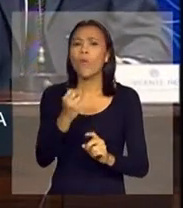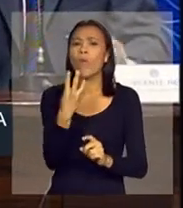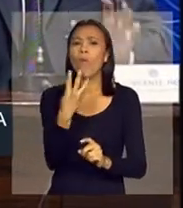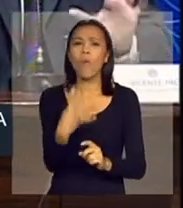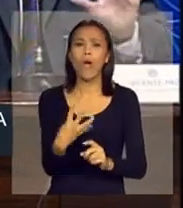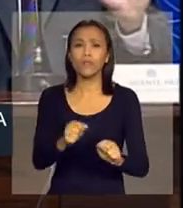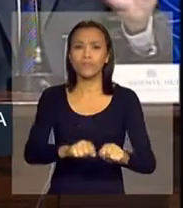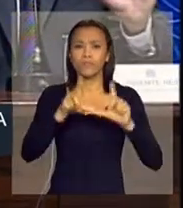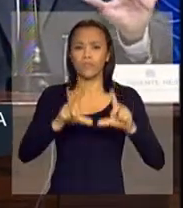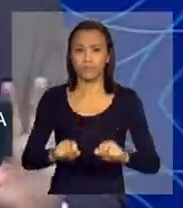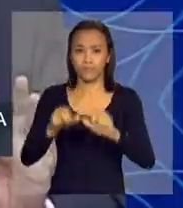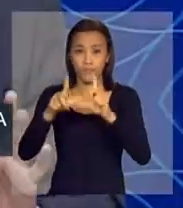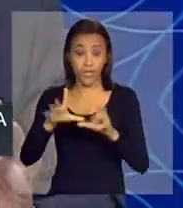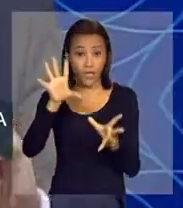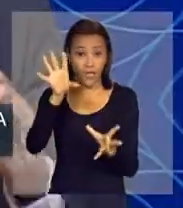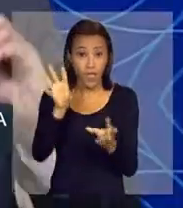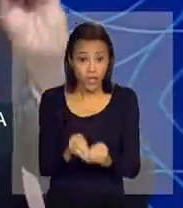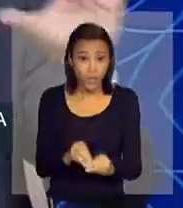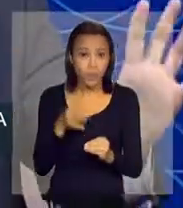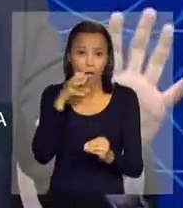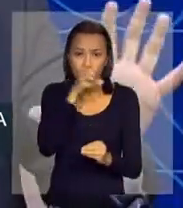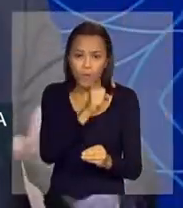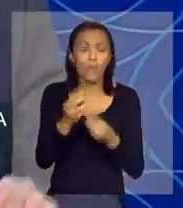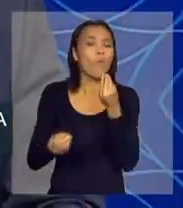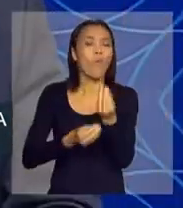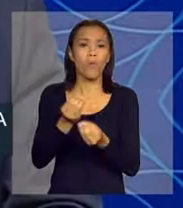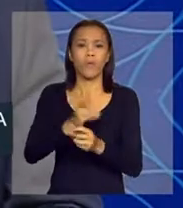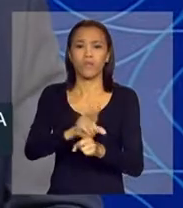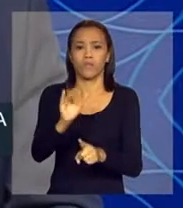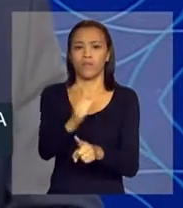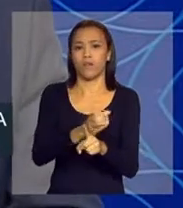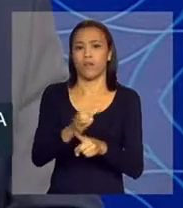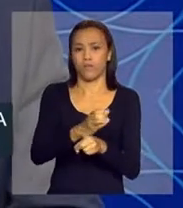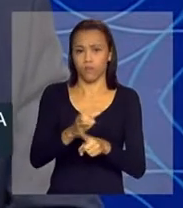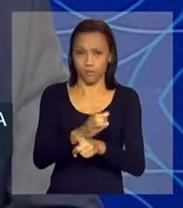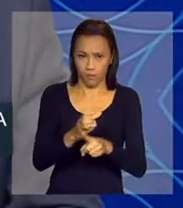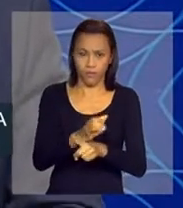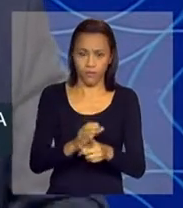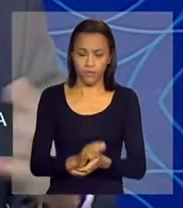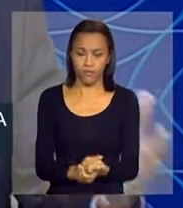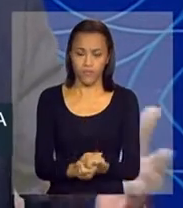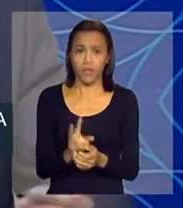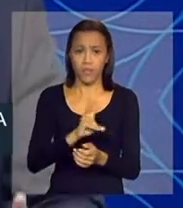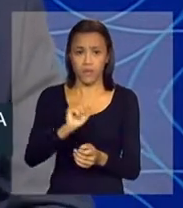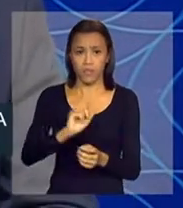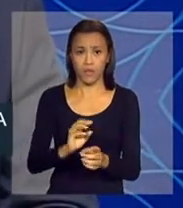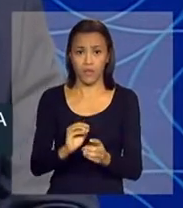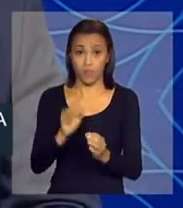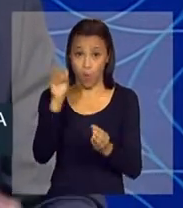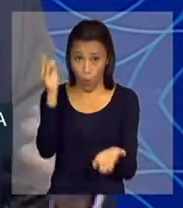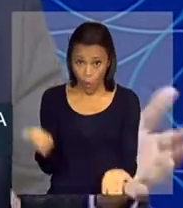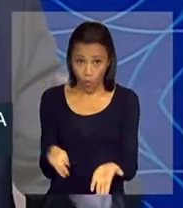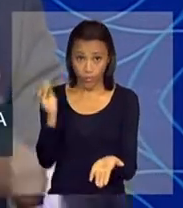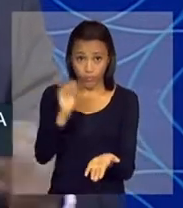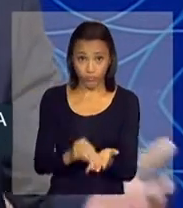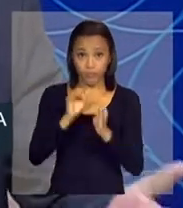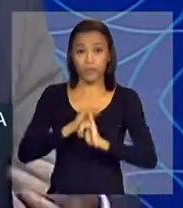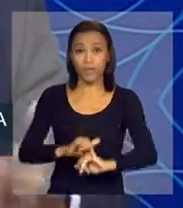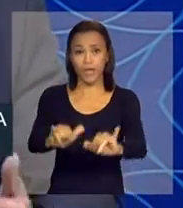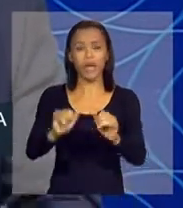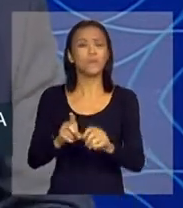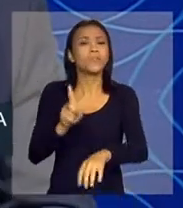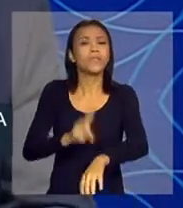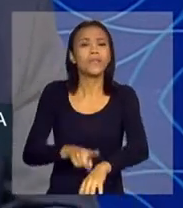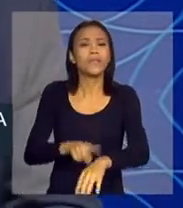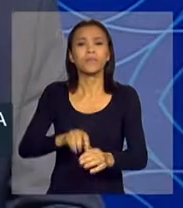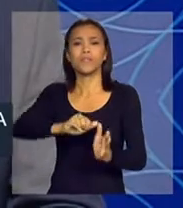resumem, de forma sintética, o calendário, que vai ser publicado a partir de hoje, prazo de inscrição,